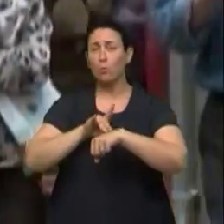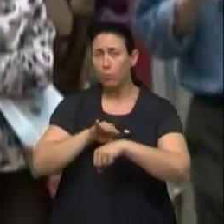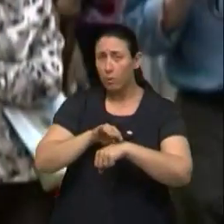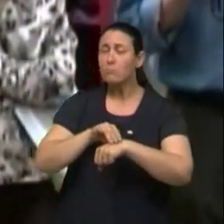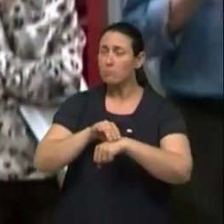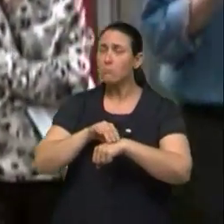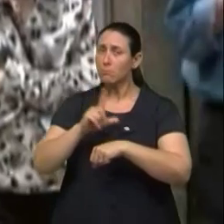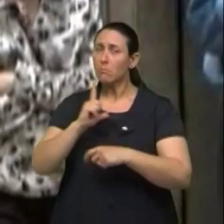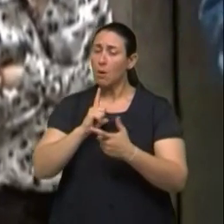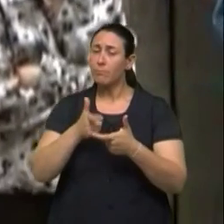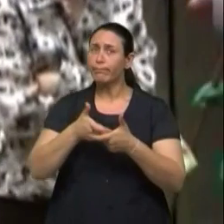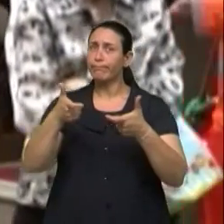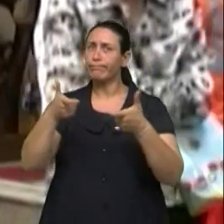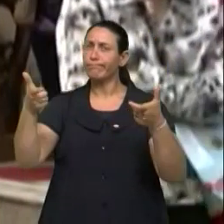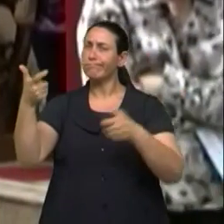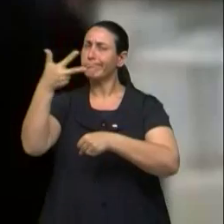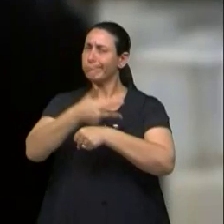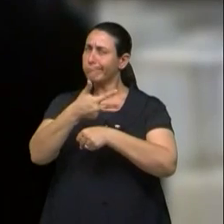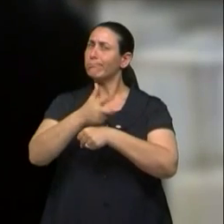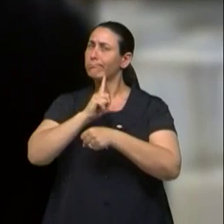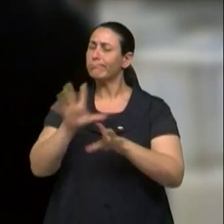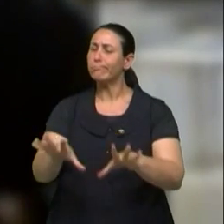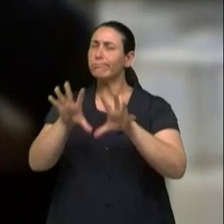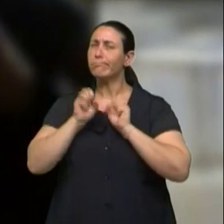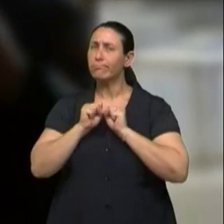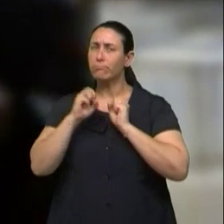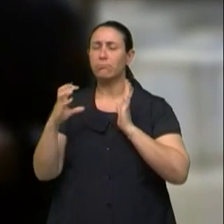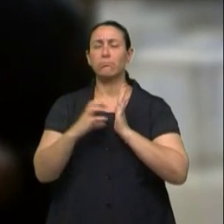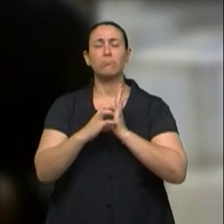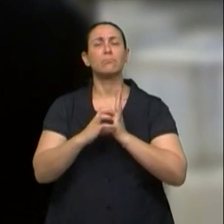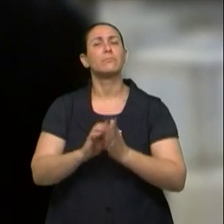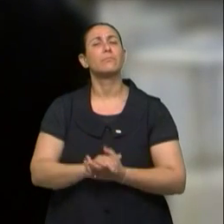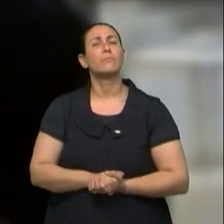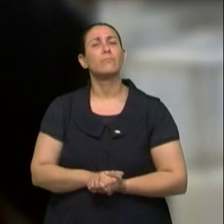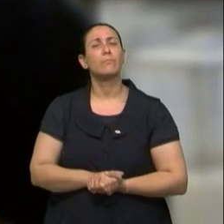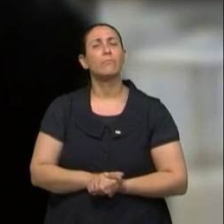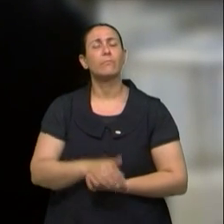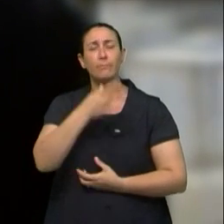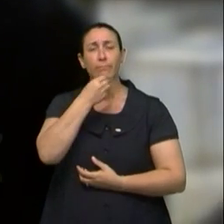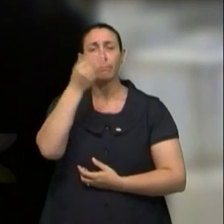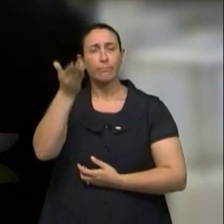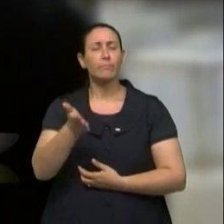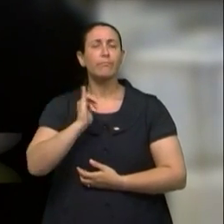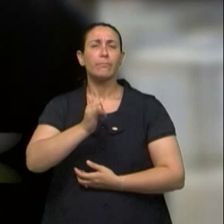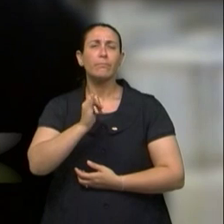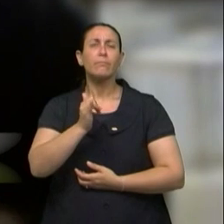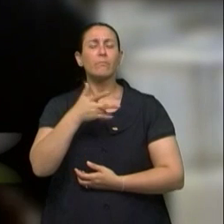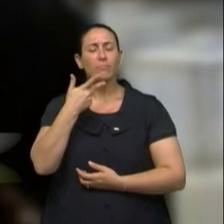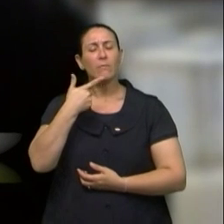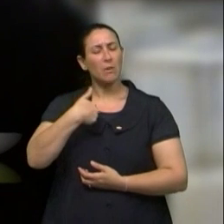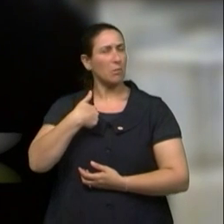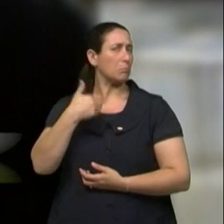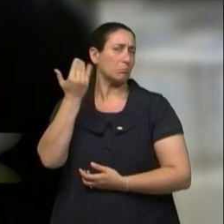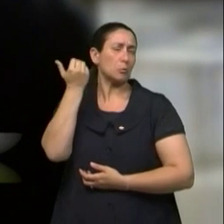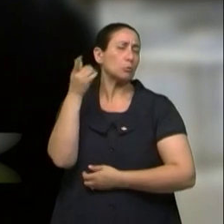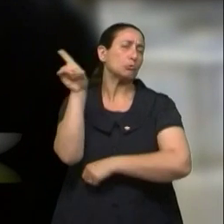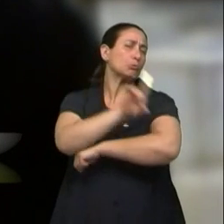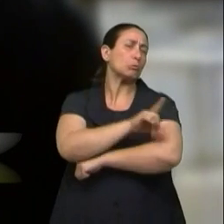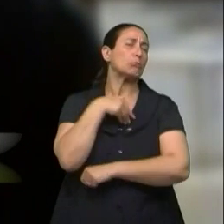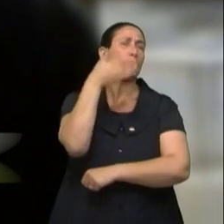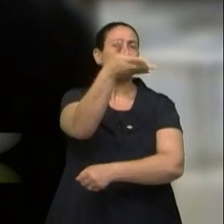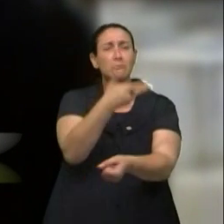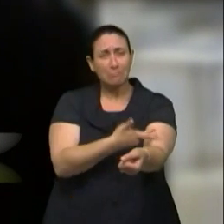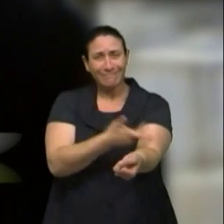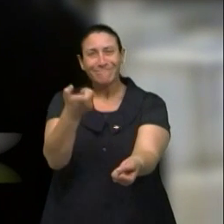aumento do número de idosos portadores do HIV. Eu doava sangue na rua da praia, na esquina democrática. Há um belo dia eu fui doar e